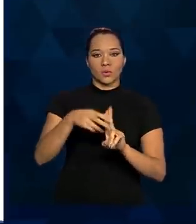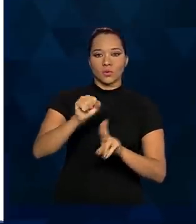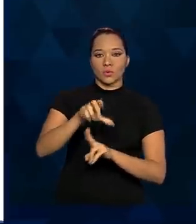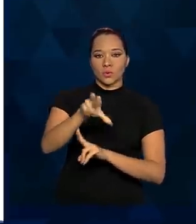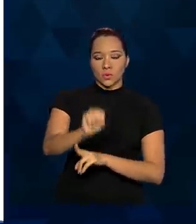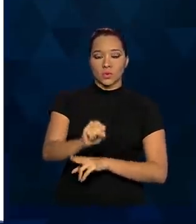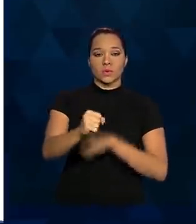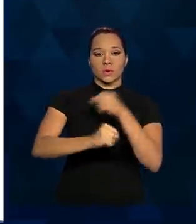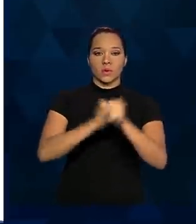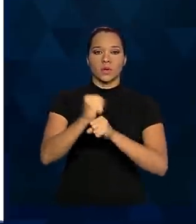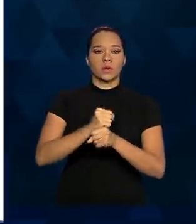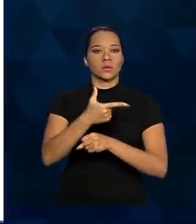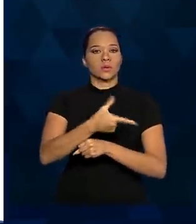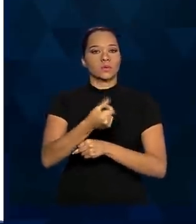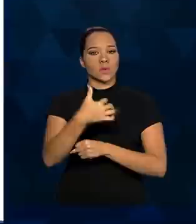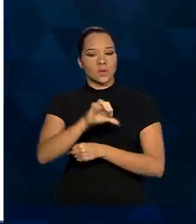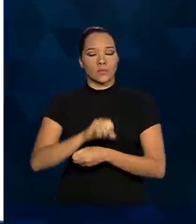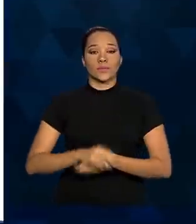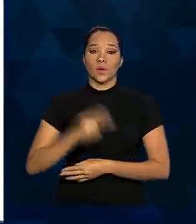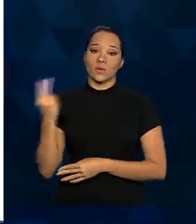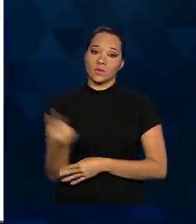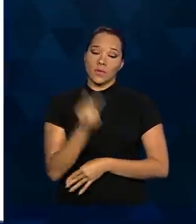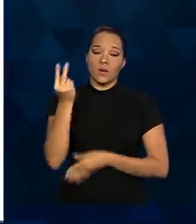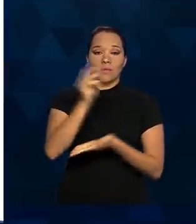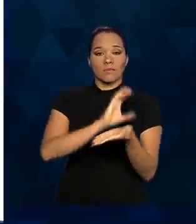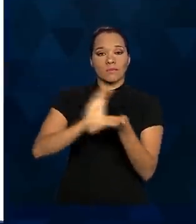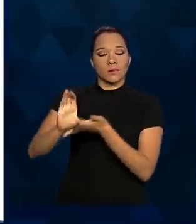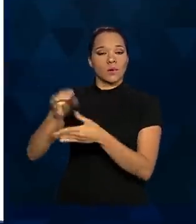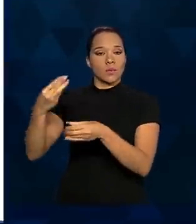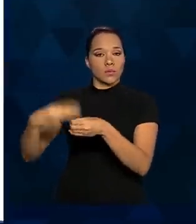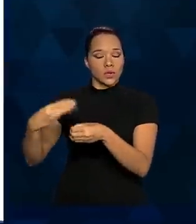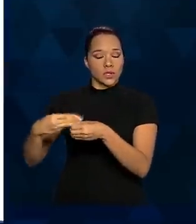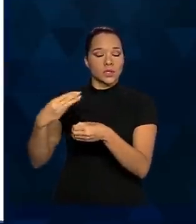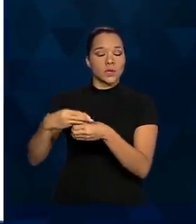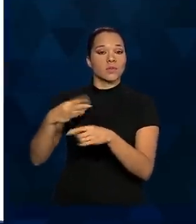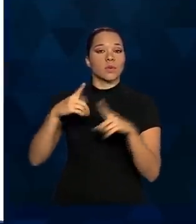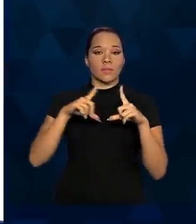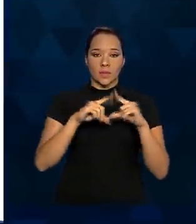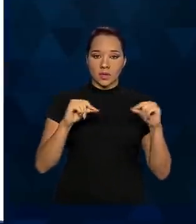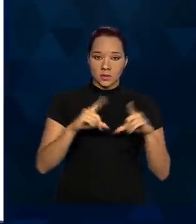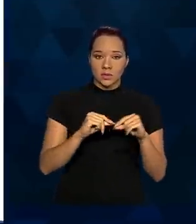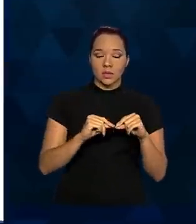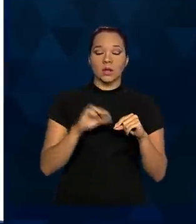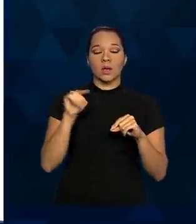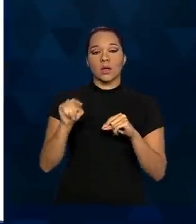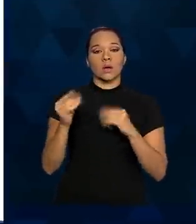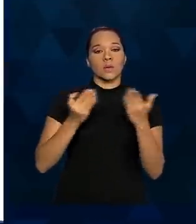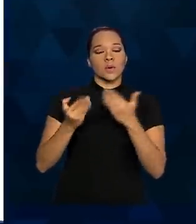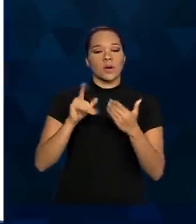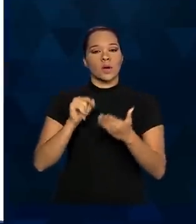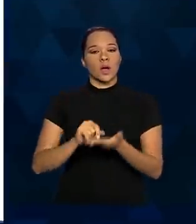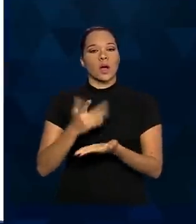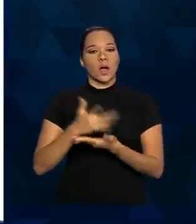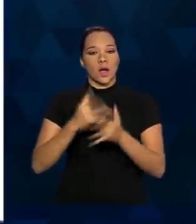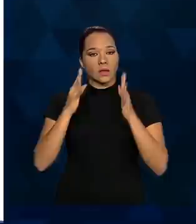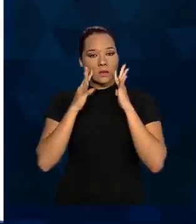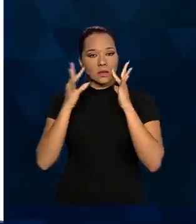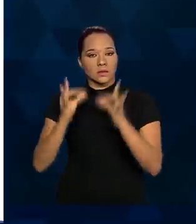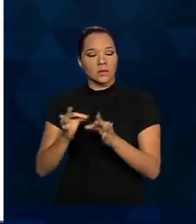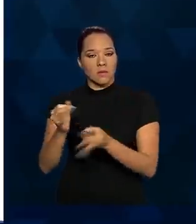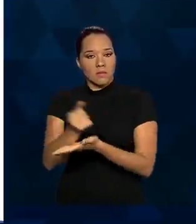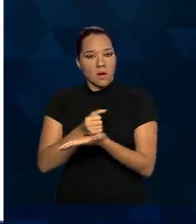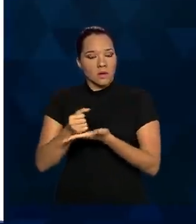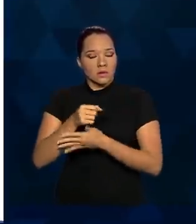em 2019. E os valores transferidos aos municípios e Distrito Federal relativos ao piso da atenção básica,